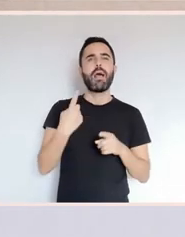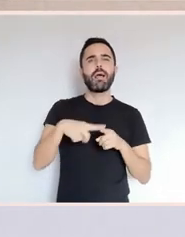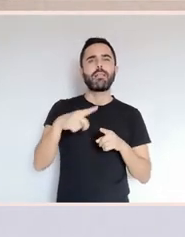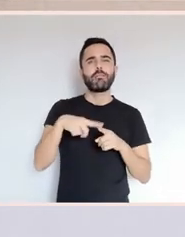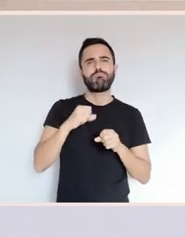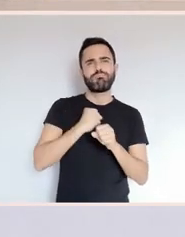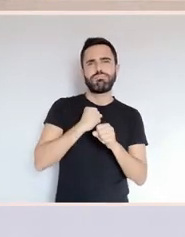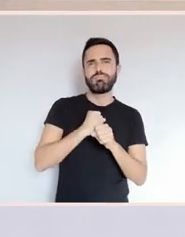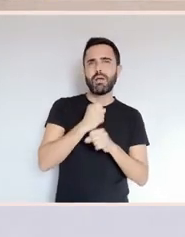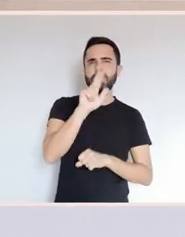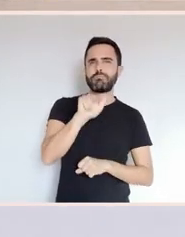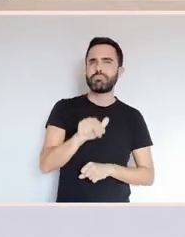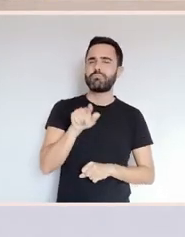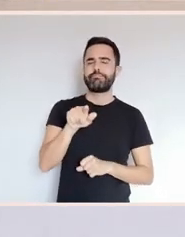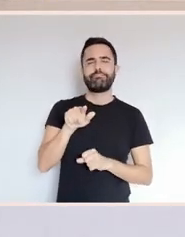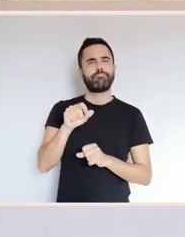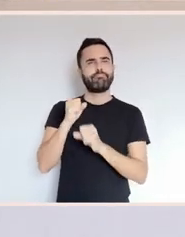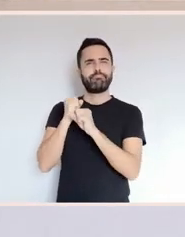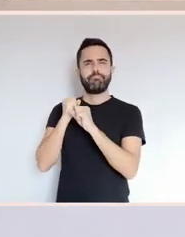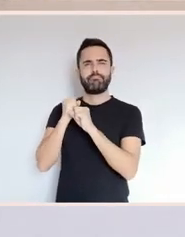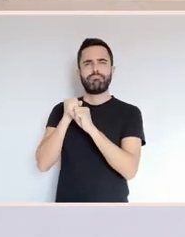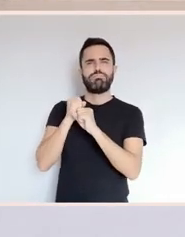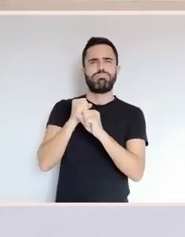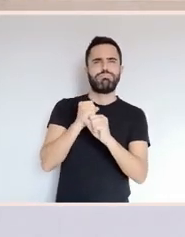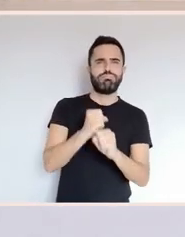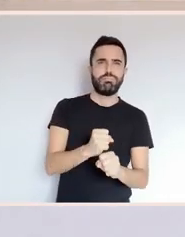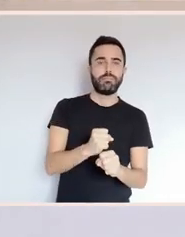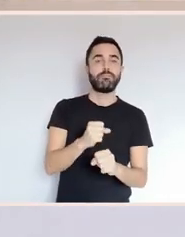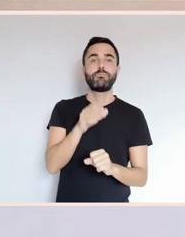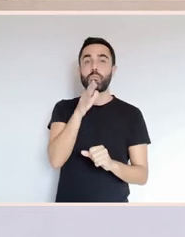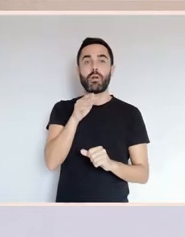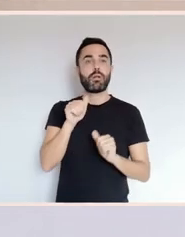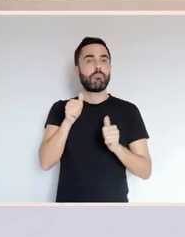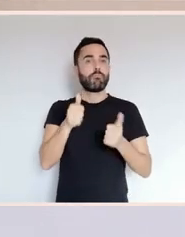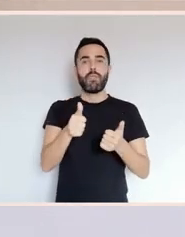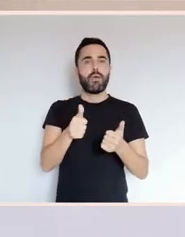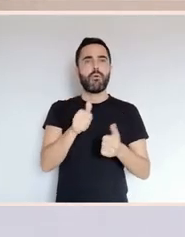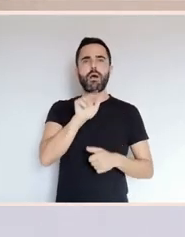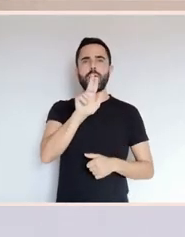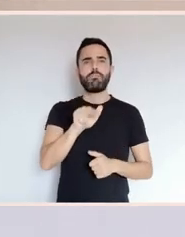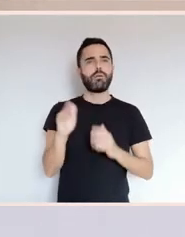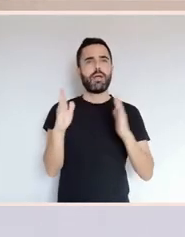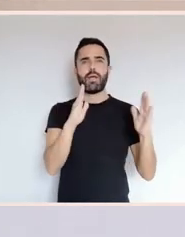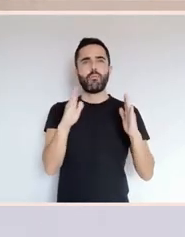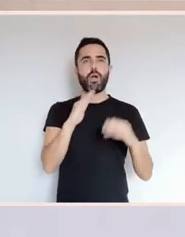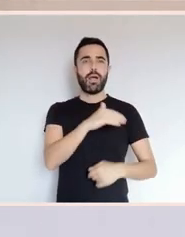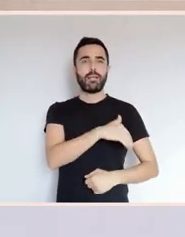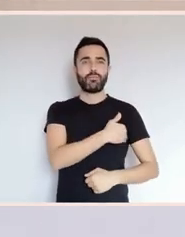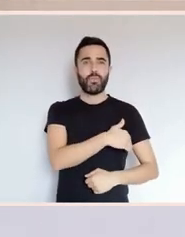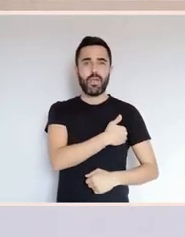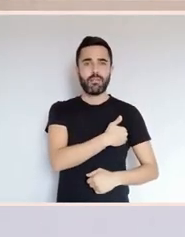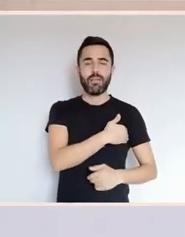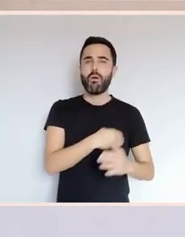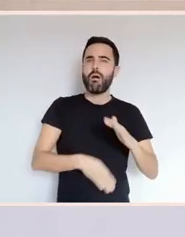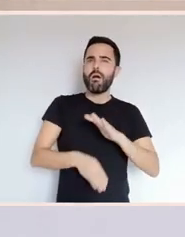o primeiro que podemos dicir é que é froito de unha longa trasectoria, porque xeoane comezou pintando na súa etapa de estudante